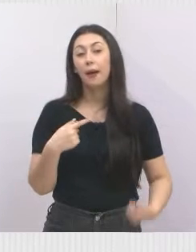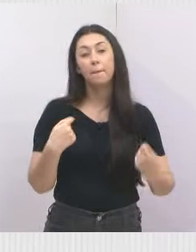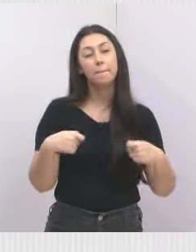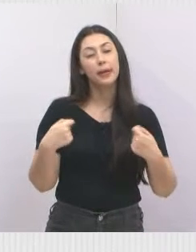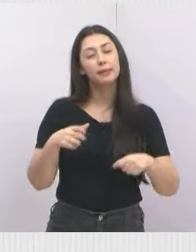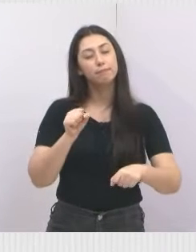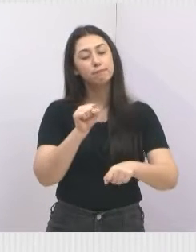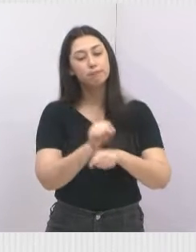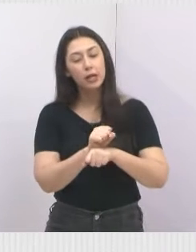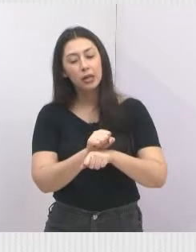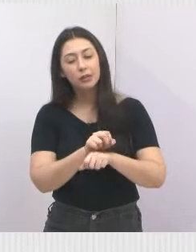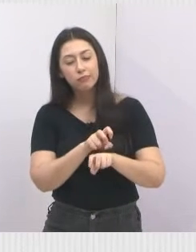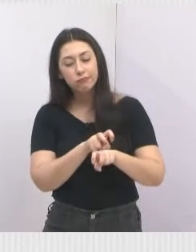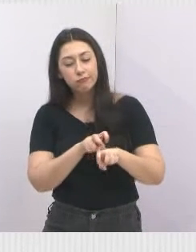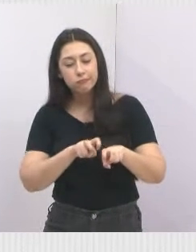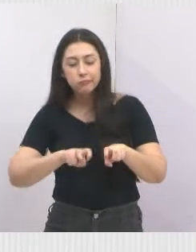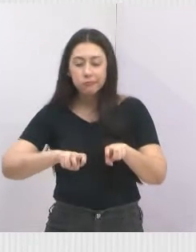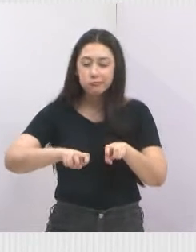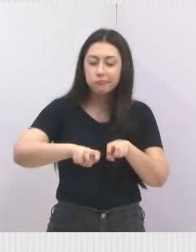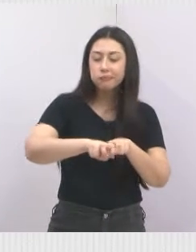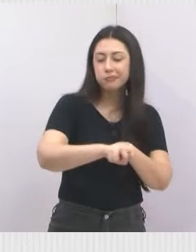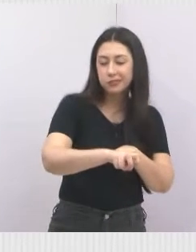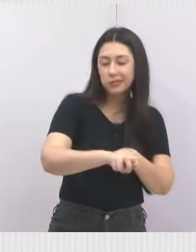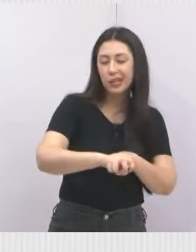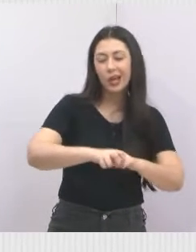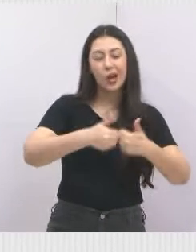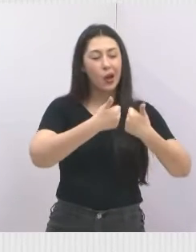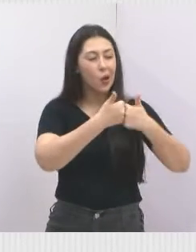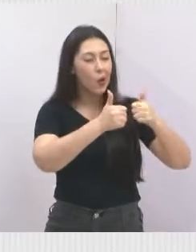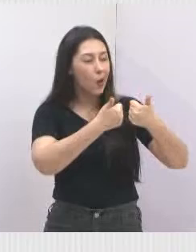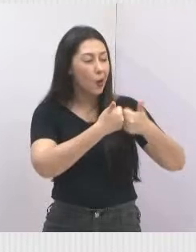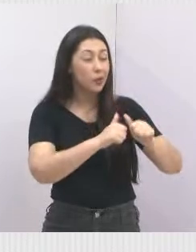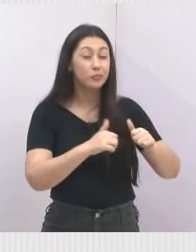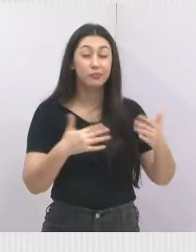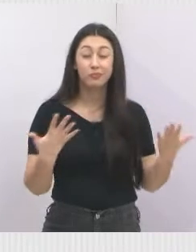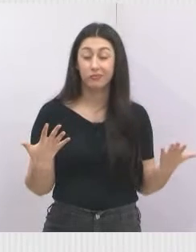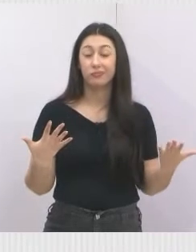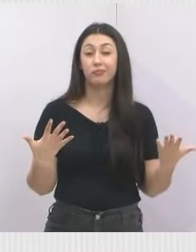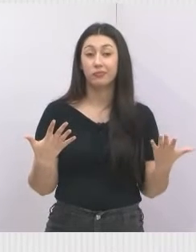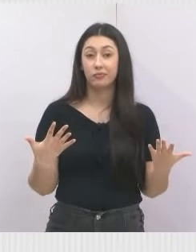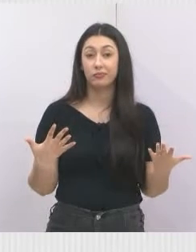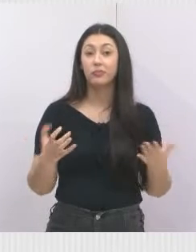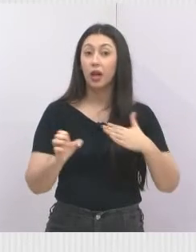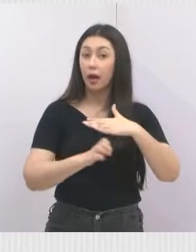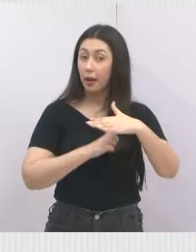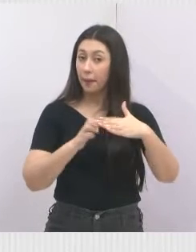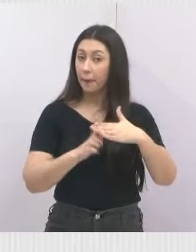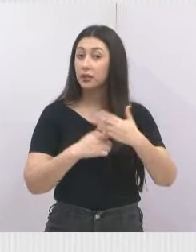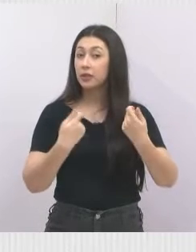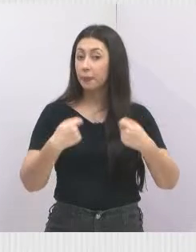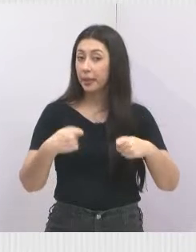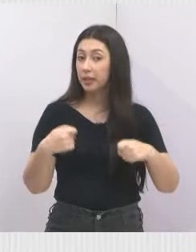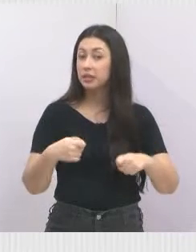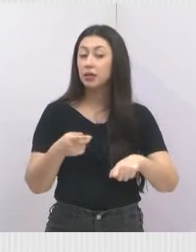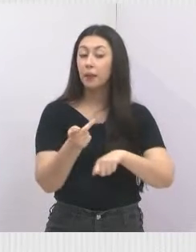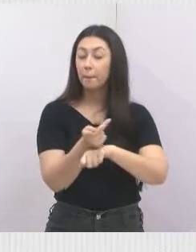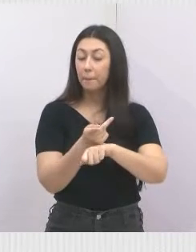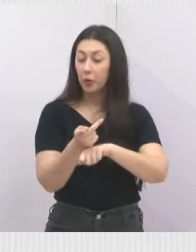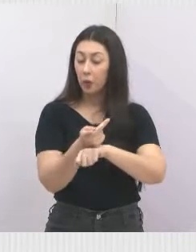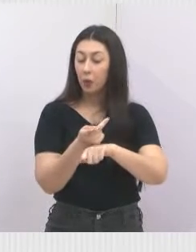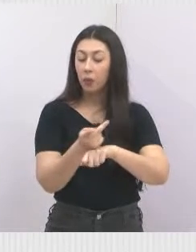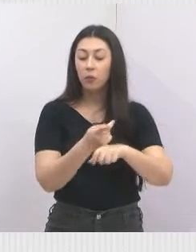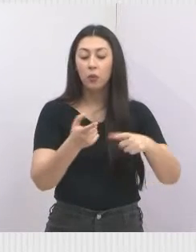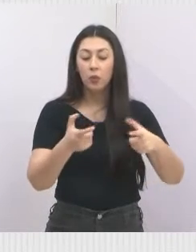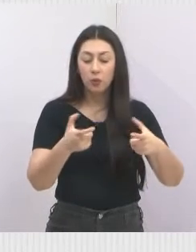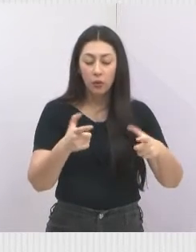parar, desviar, caminhão baú na frente, é ônibus no outro. Então eu acho que as empresas sim têm condições de achar um bom lugar pra colocar